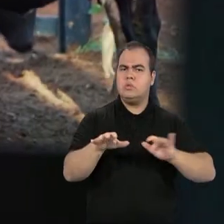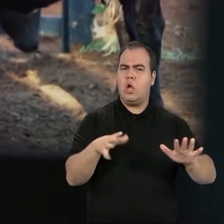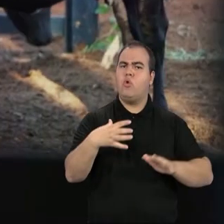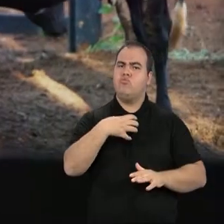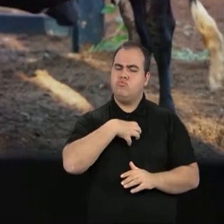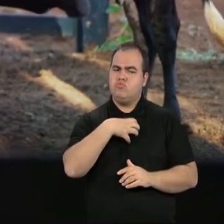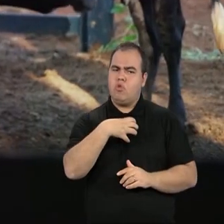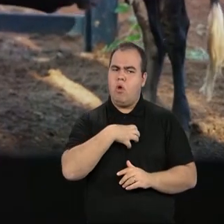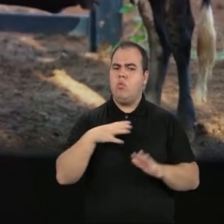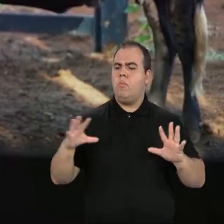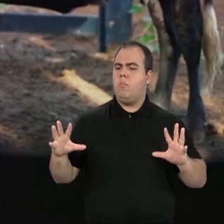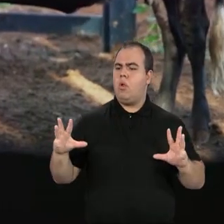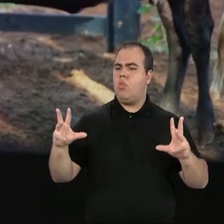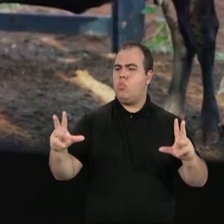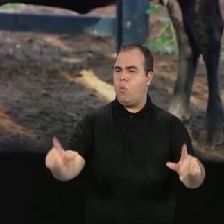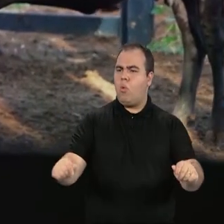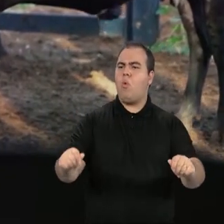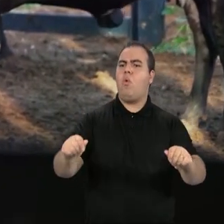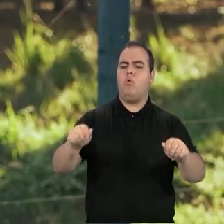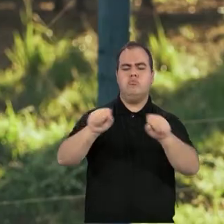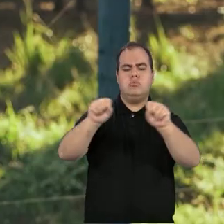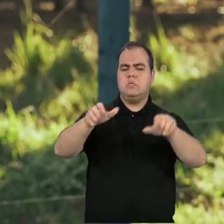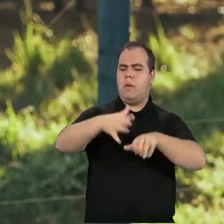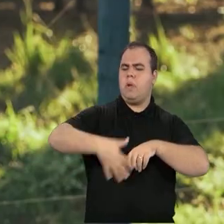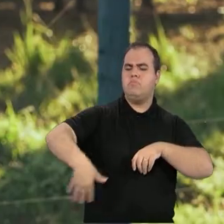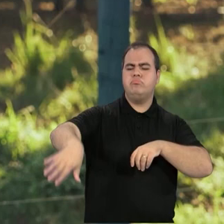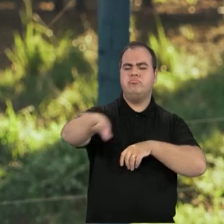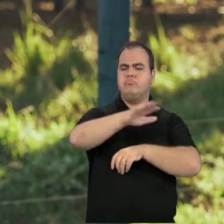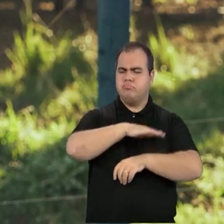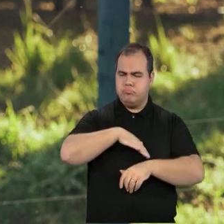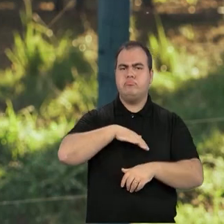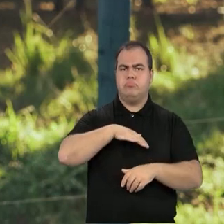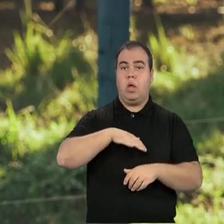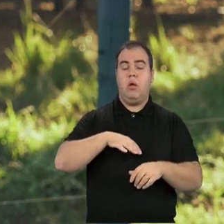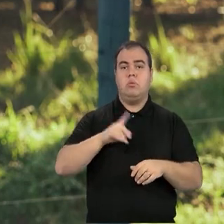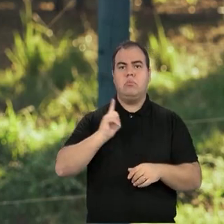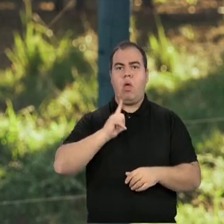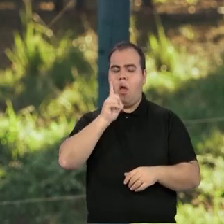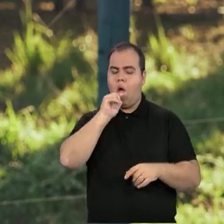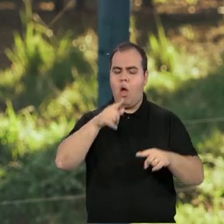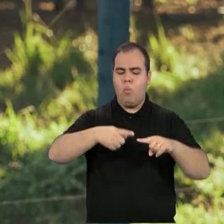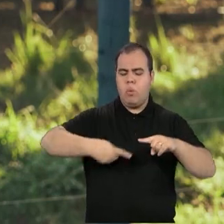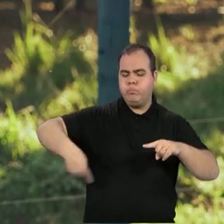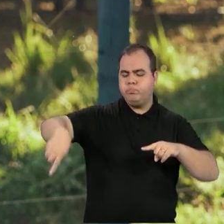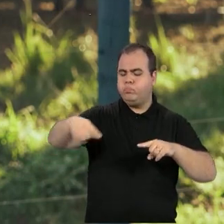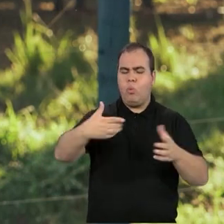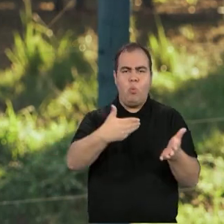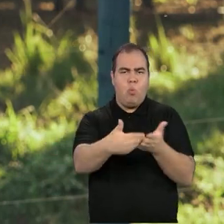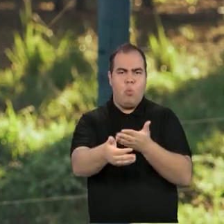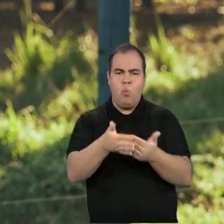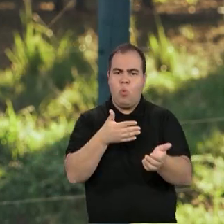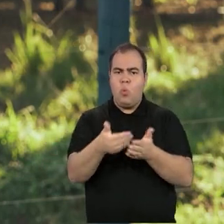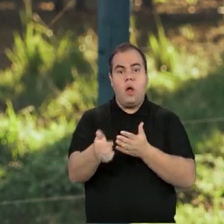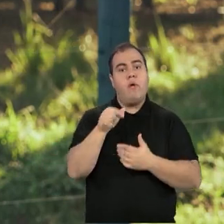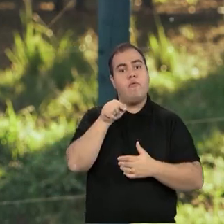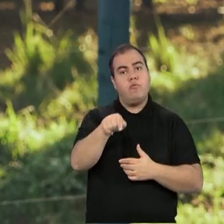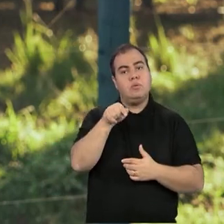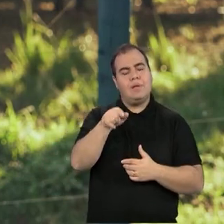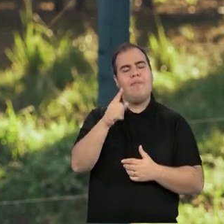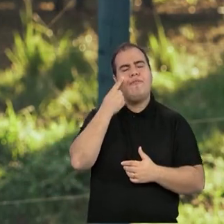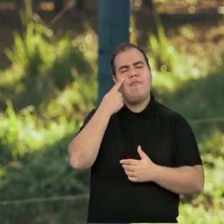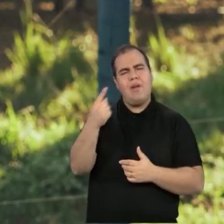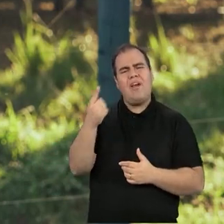para todo o seu sistema produtivo. Seja qualquer tipo de bebedouro que você vá utilizar, isso traz uma